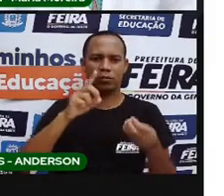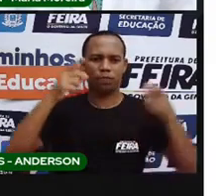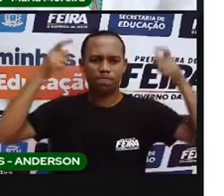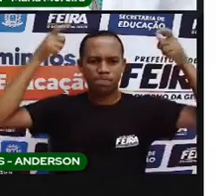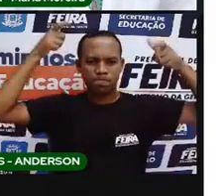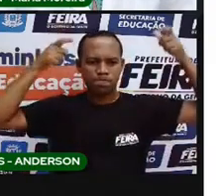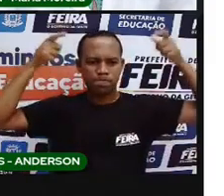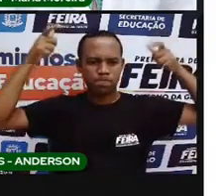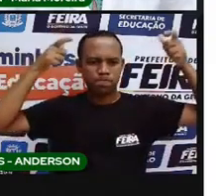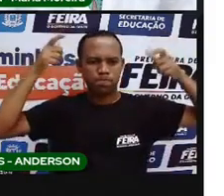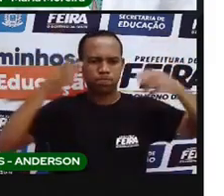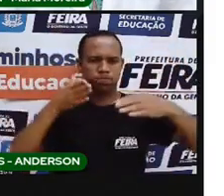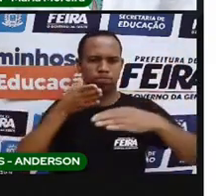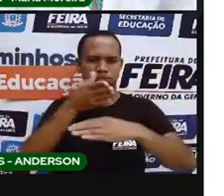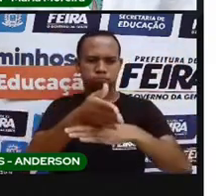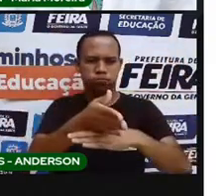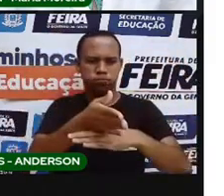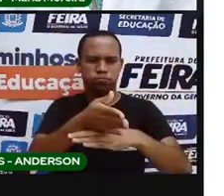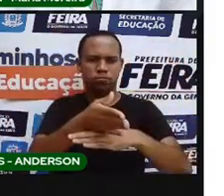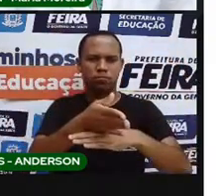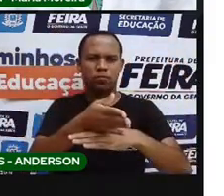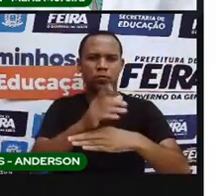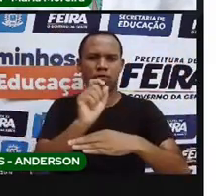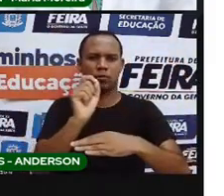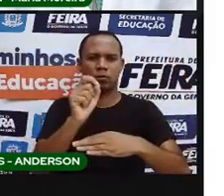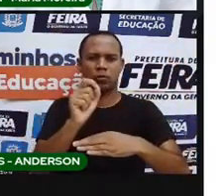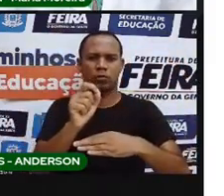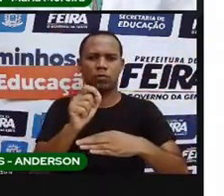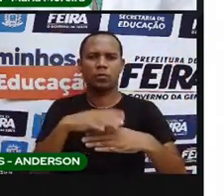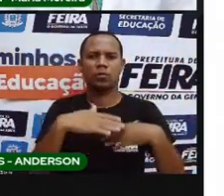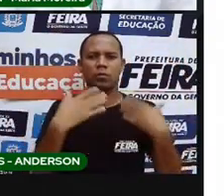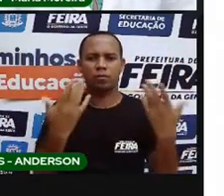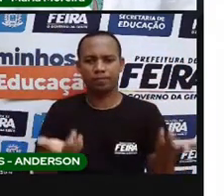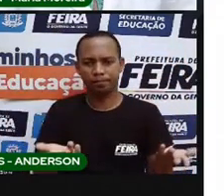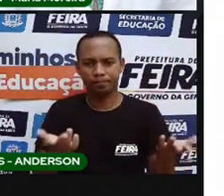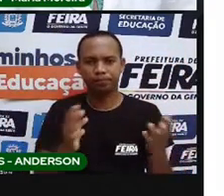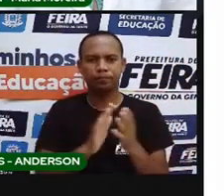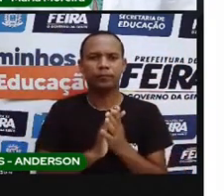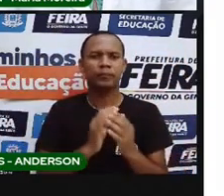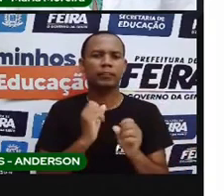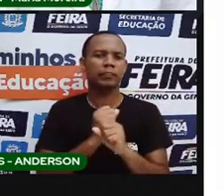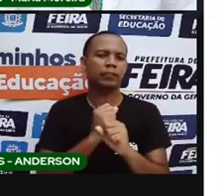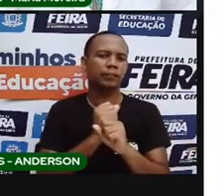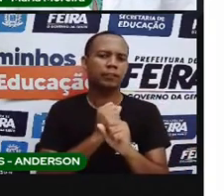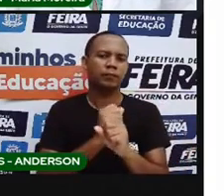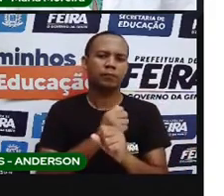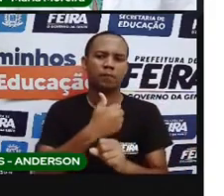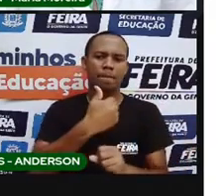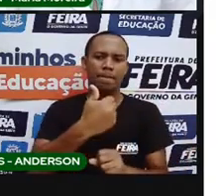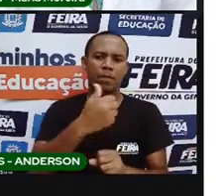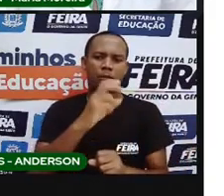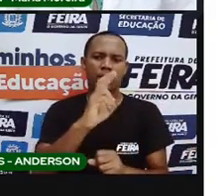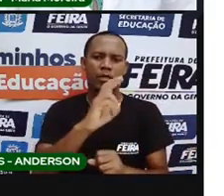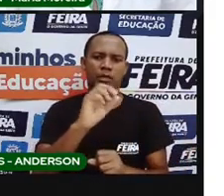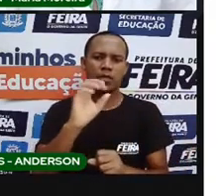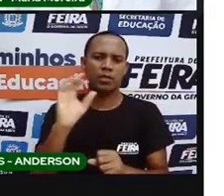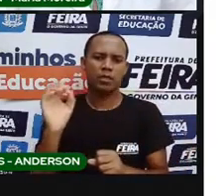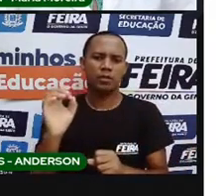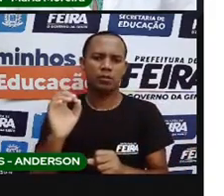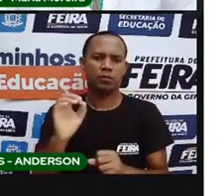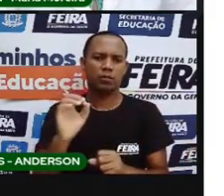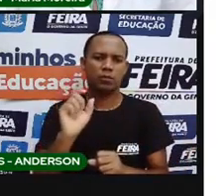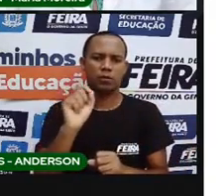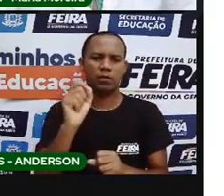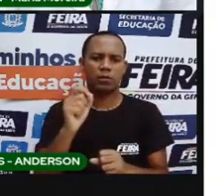liberada por São Pedro Álvares Cabral, por volta do ano de 1500, estima